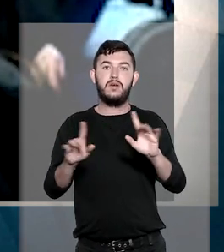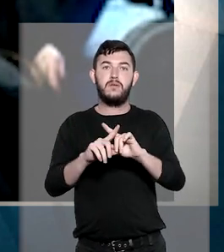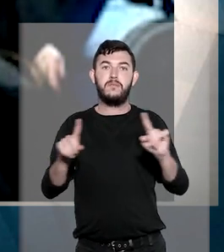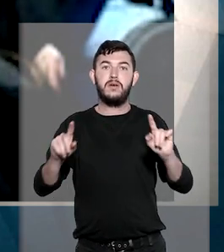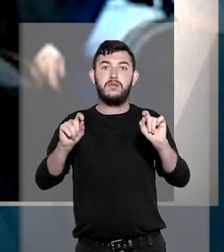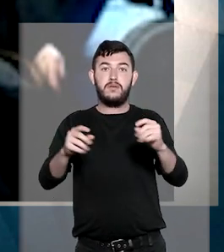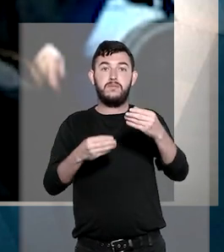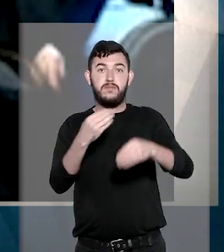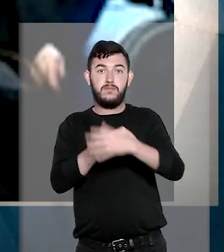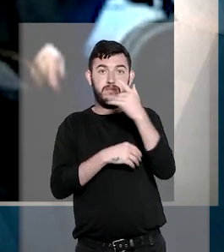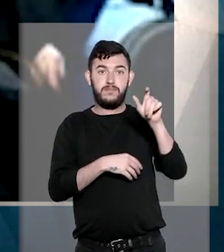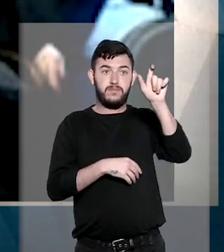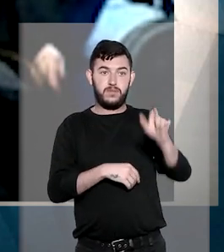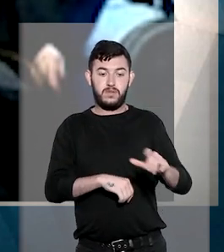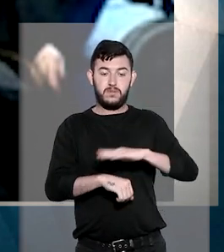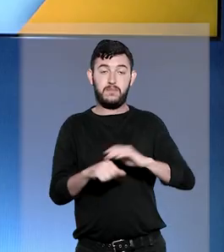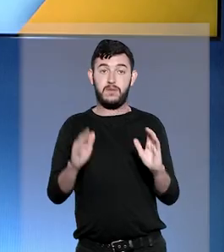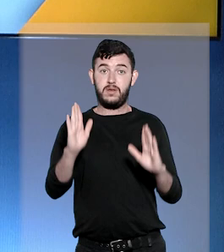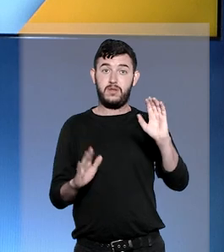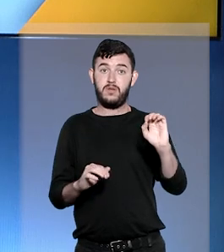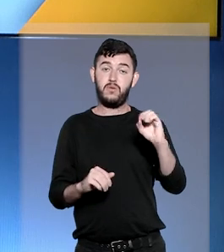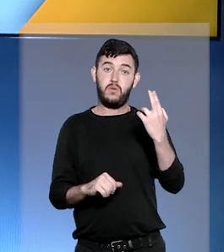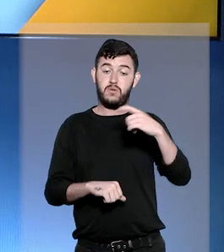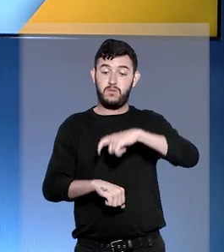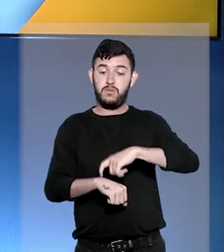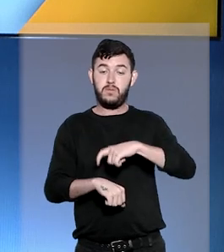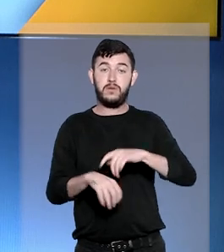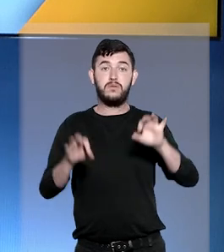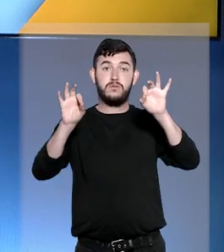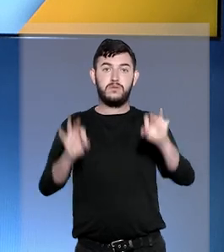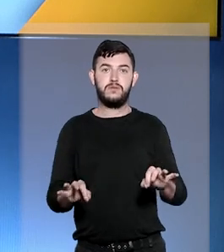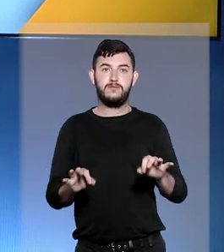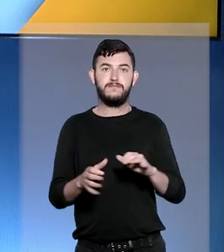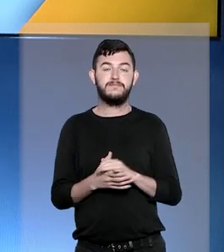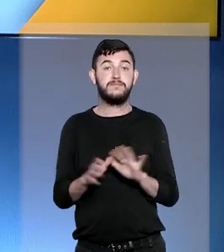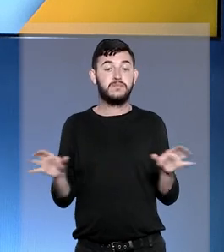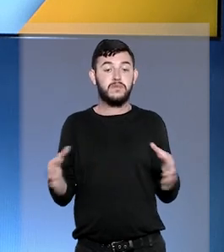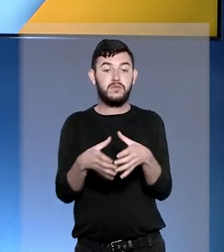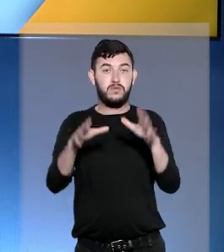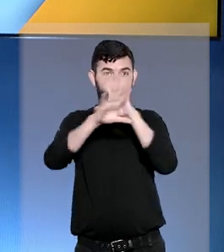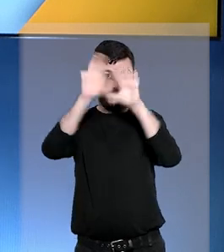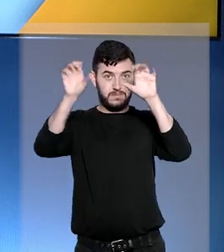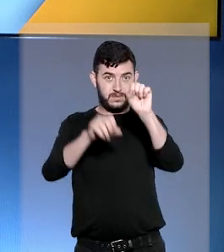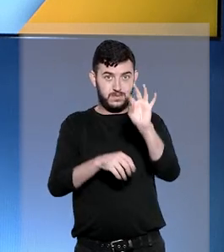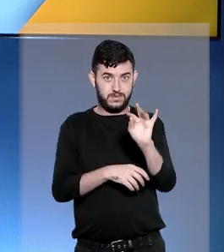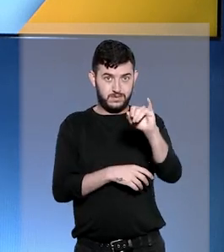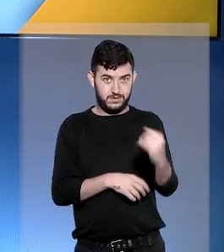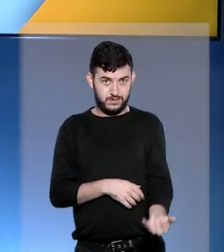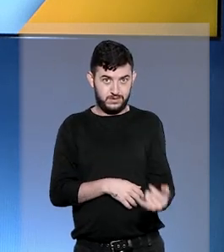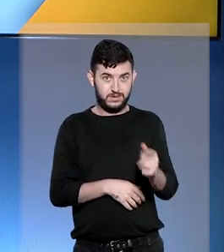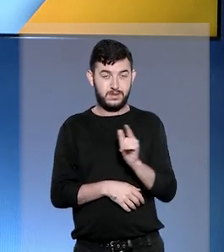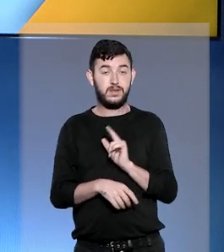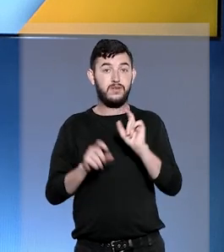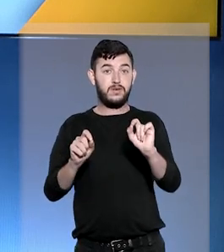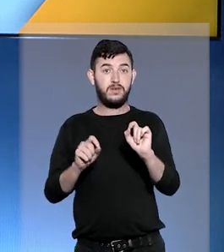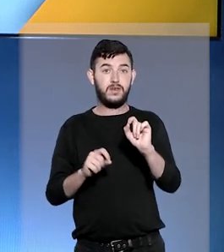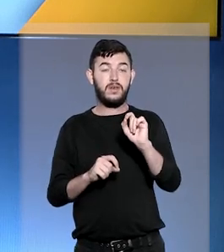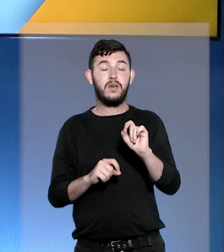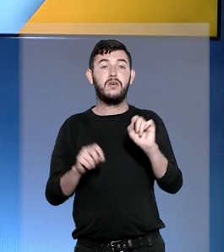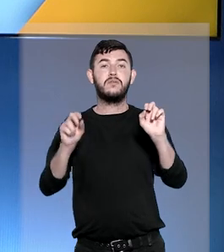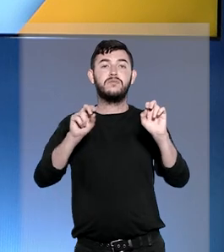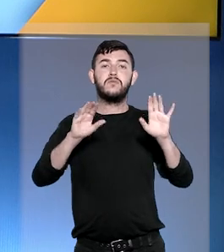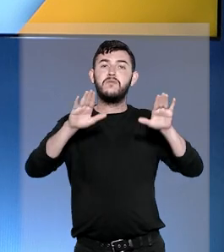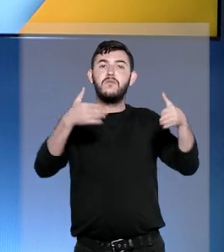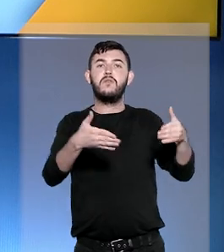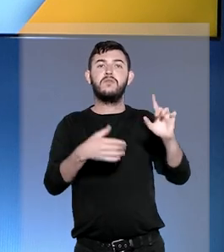que de forma parcial ou momentânea. E agora, nas turmas do STJ, começamos com o destaque do direito